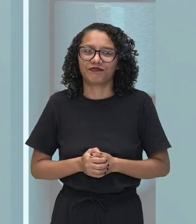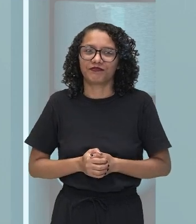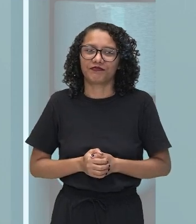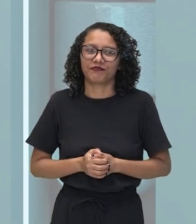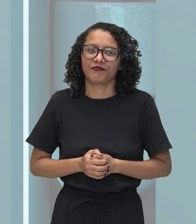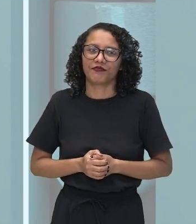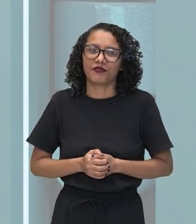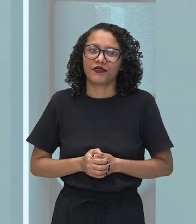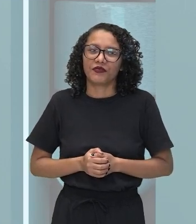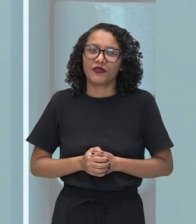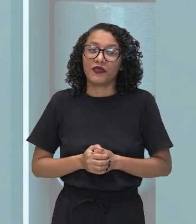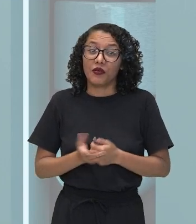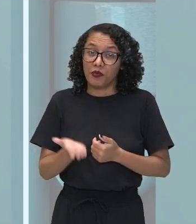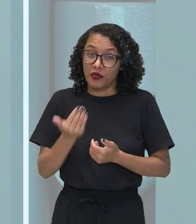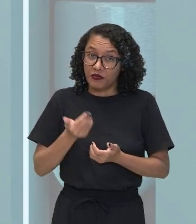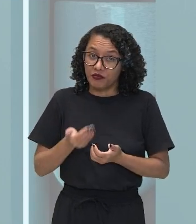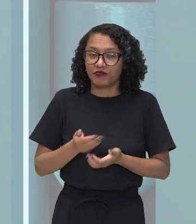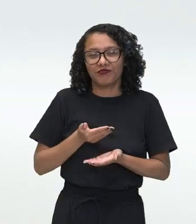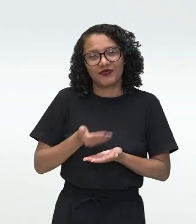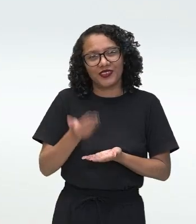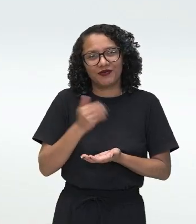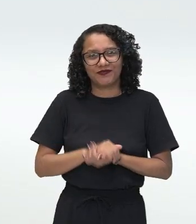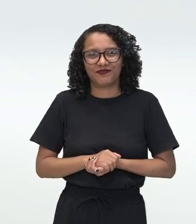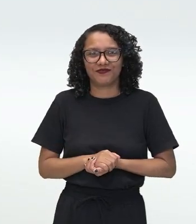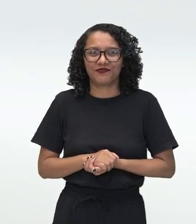Muito bem. Vamos à aula? Vamos lá.